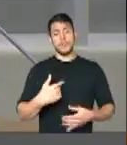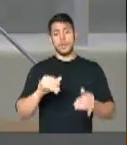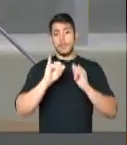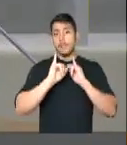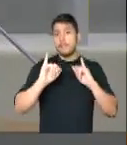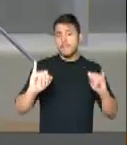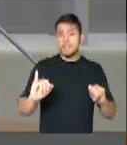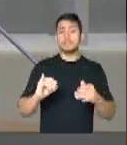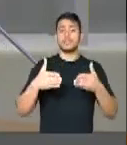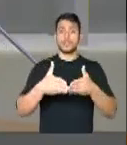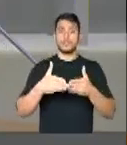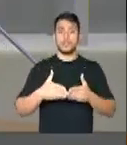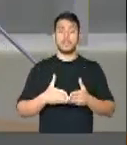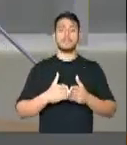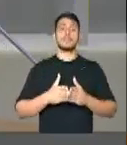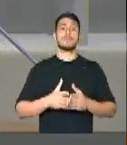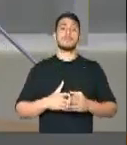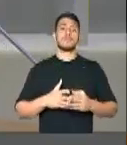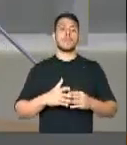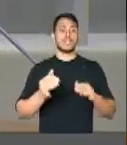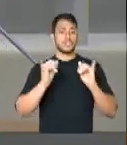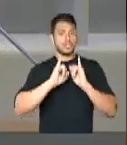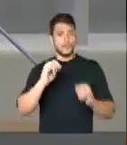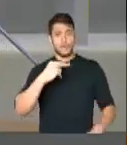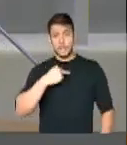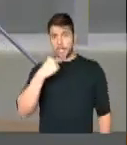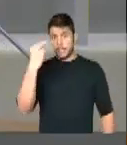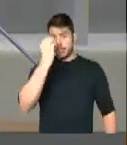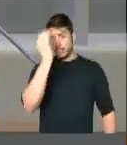seja inserido na voz do Brasil. Obrigado e tenho dito.